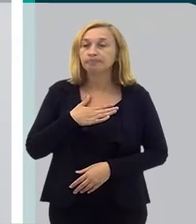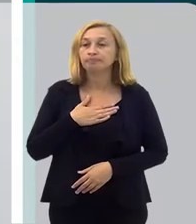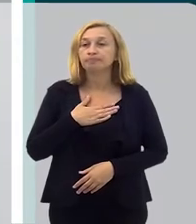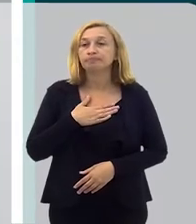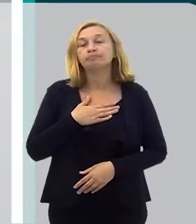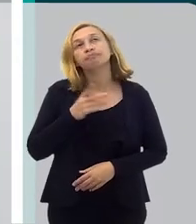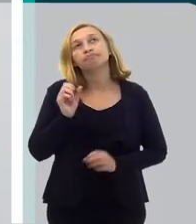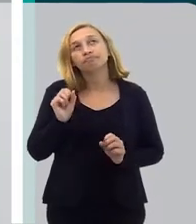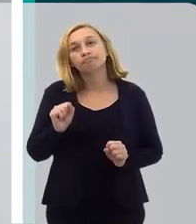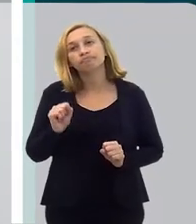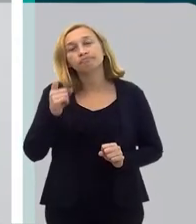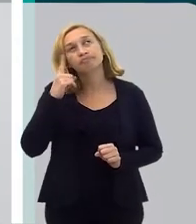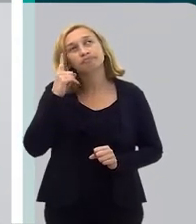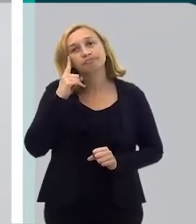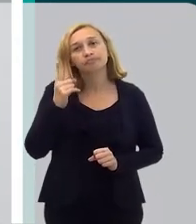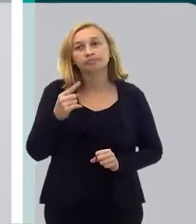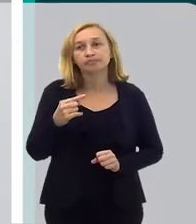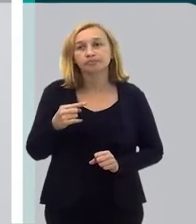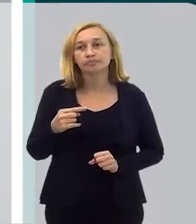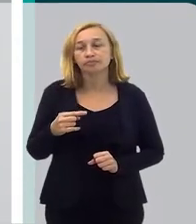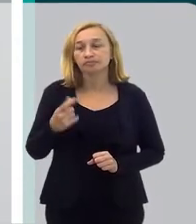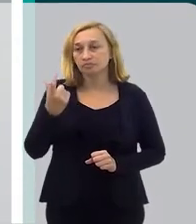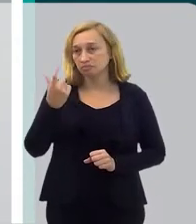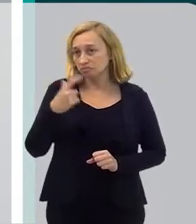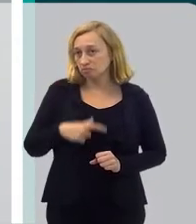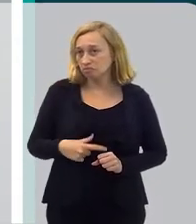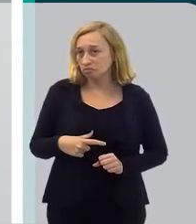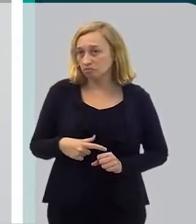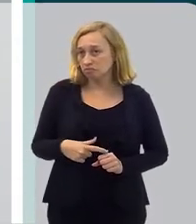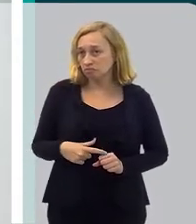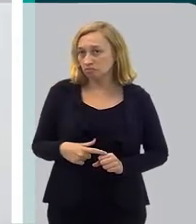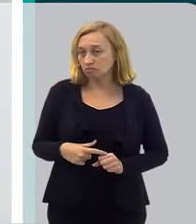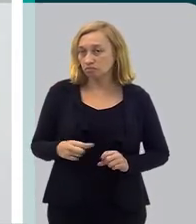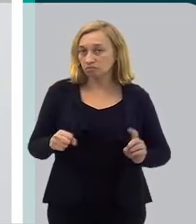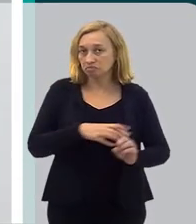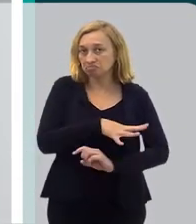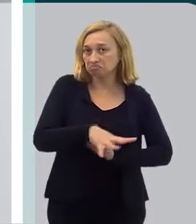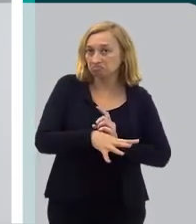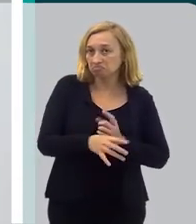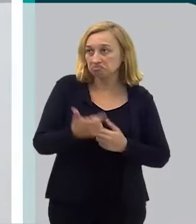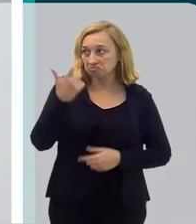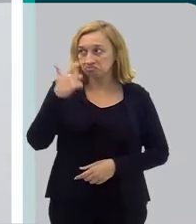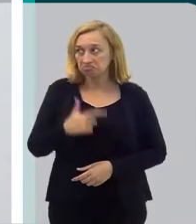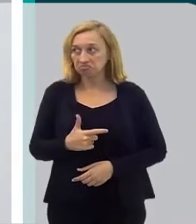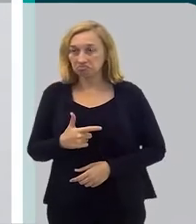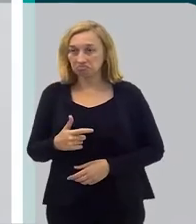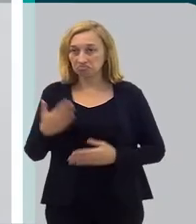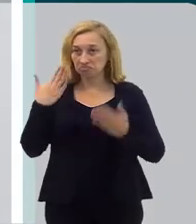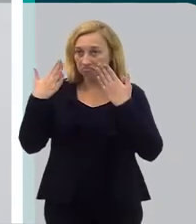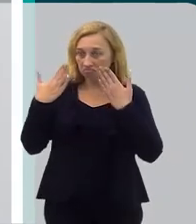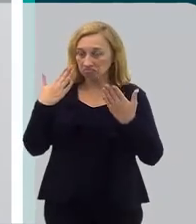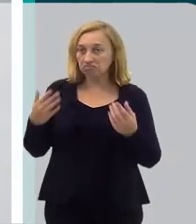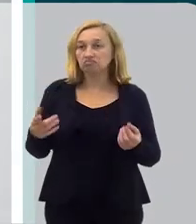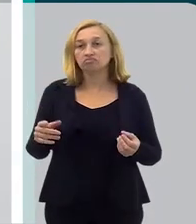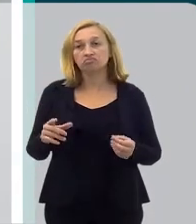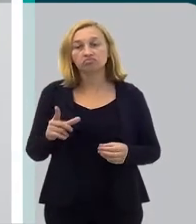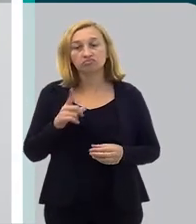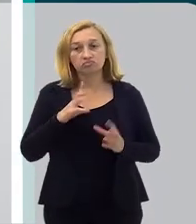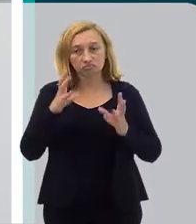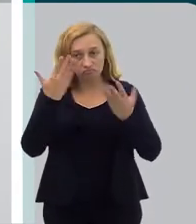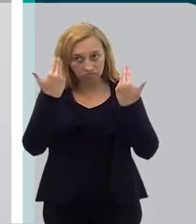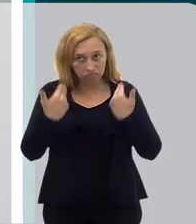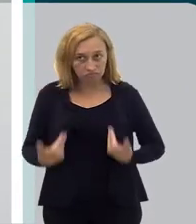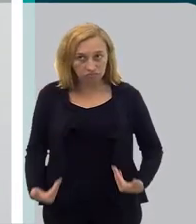a gente pode pensar o seguinte, eu não sou apenas um ser social, não sou apenas um ser psicológico, eu também tenho